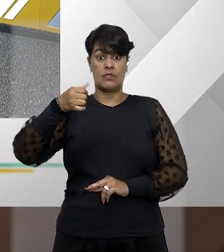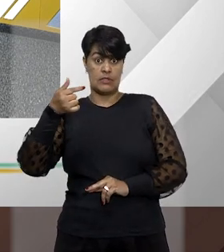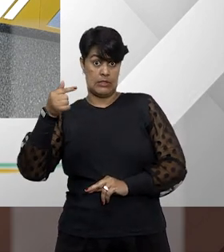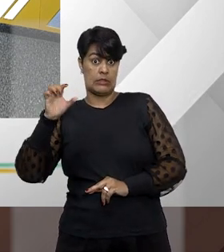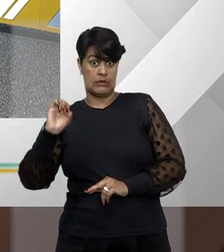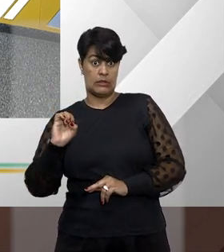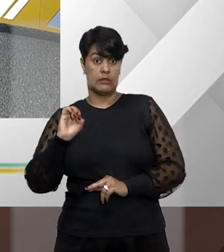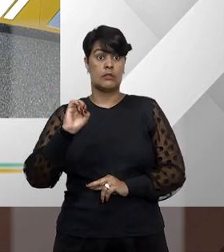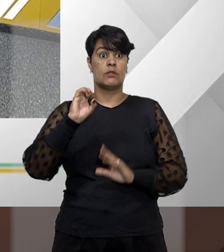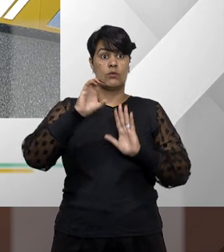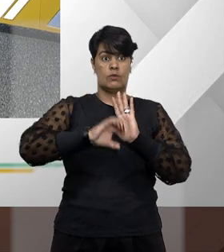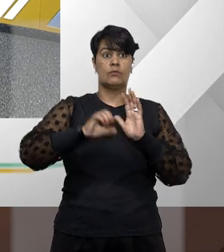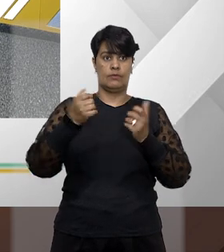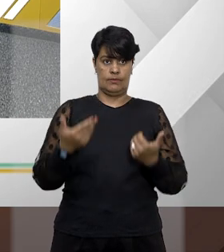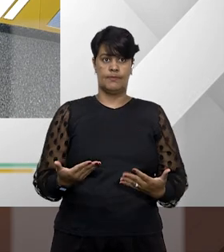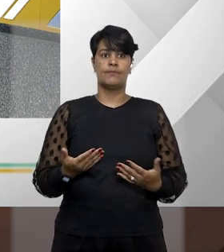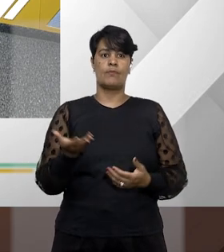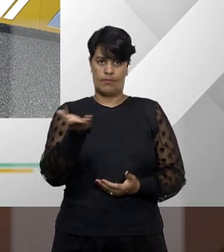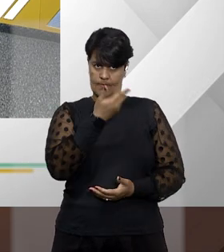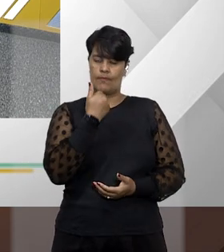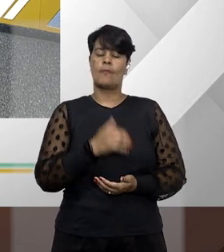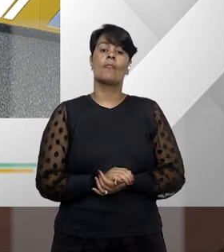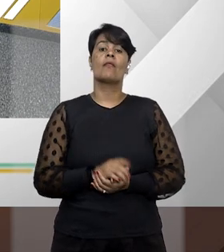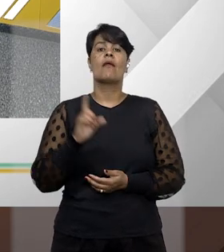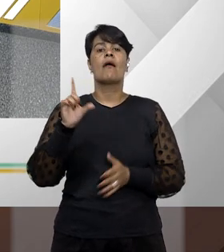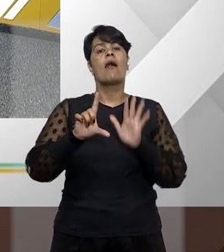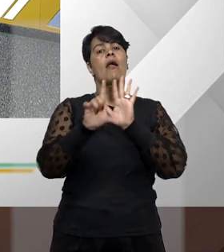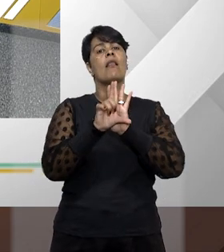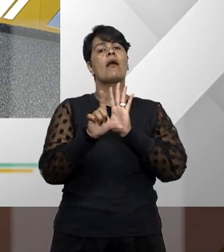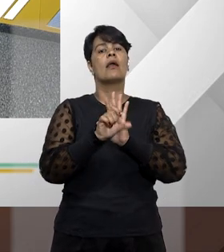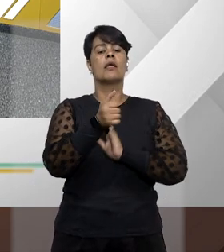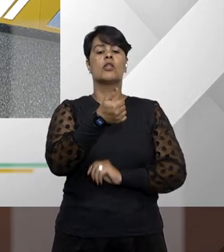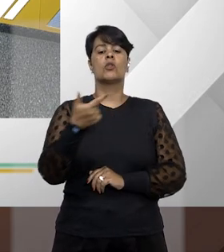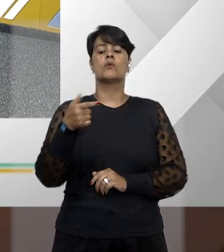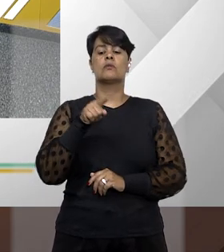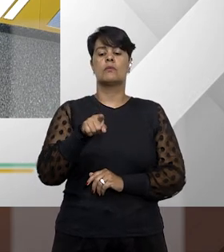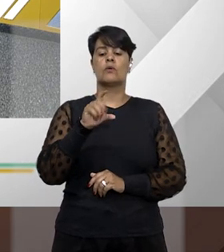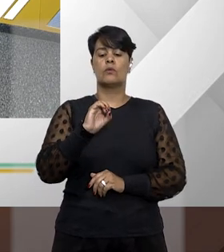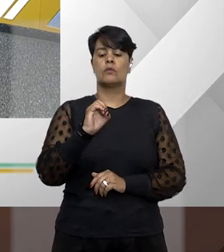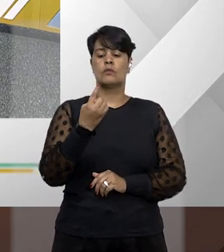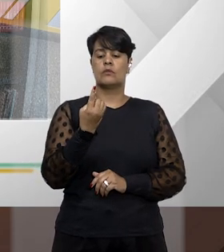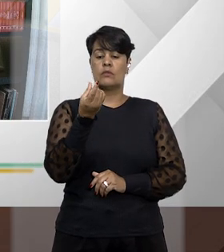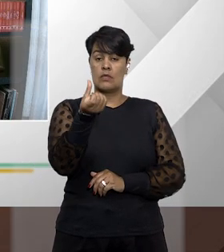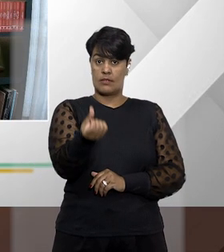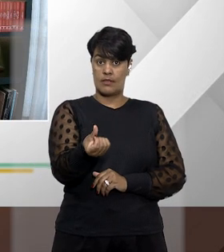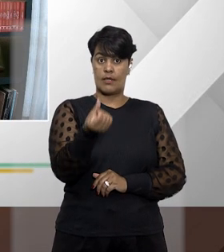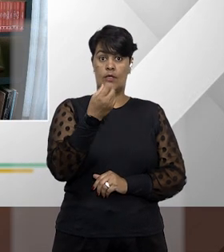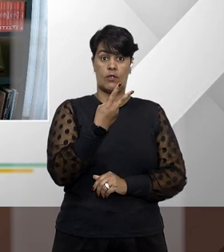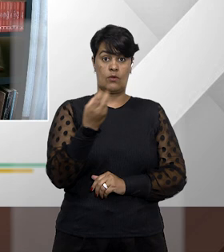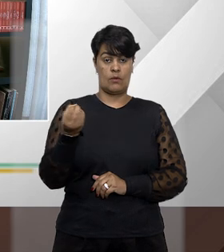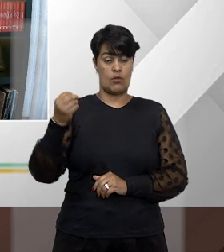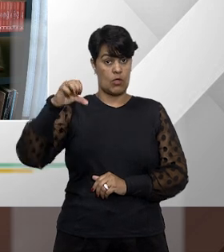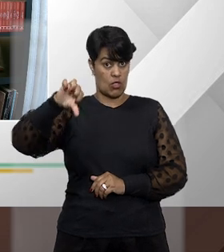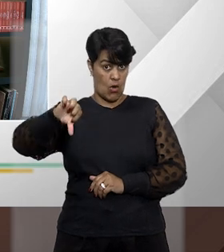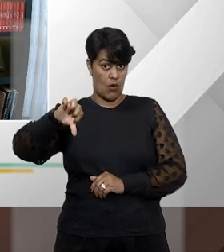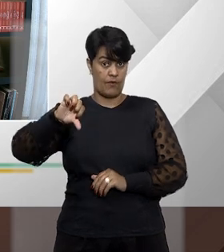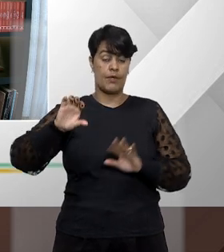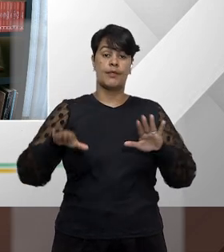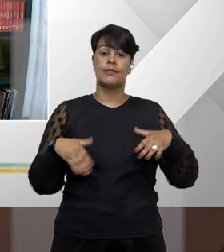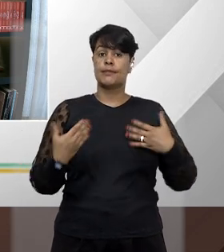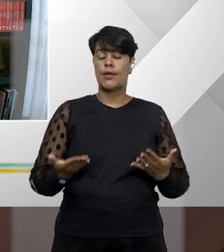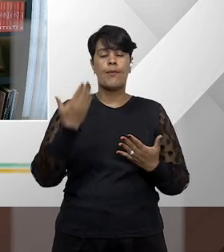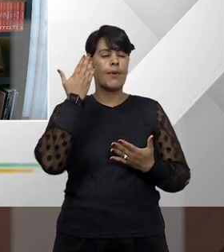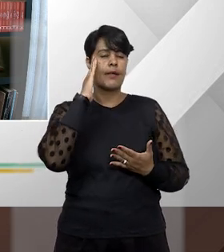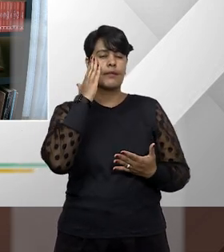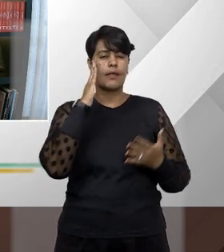constitucional. Também está disciplinado na Lei 12.016 de 2009. Para entender direito sobre